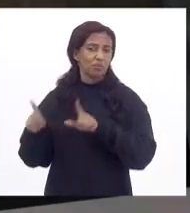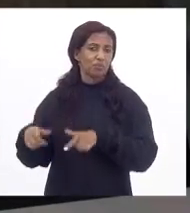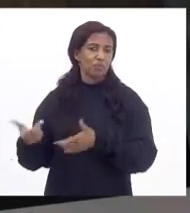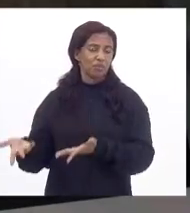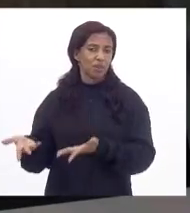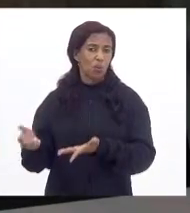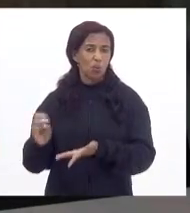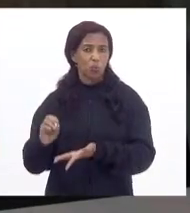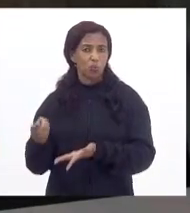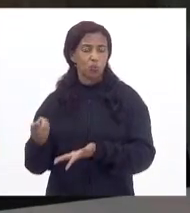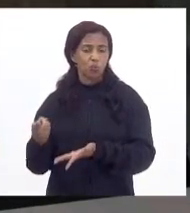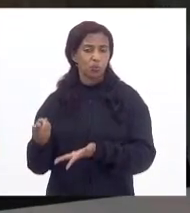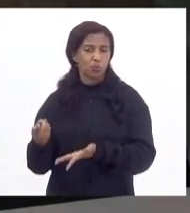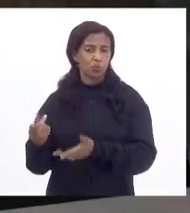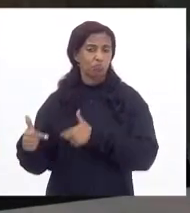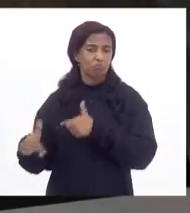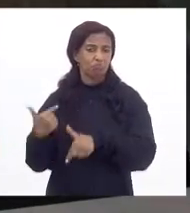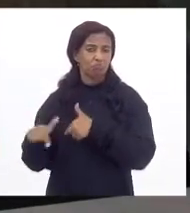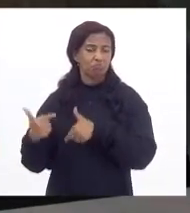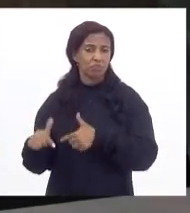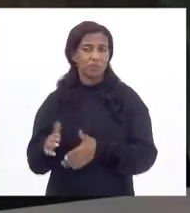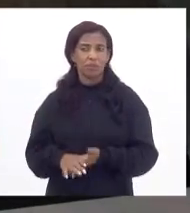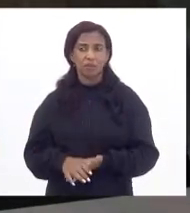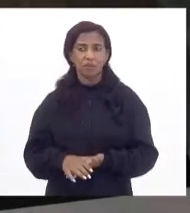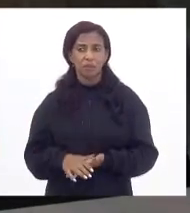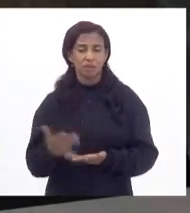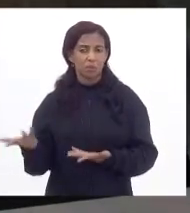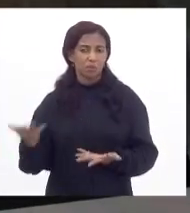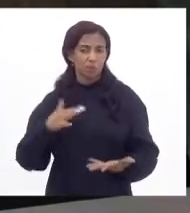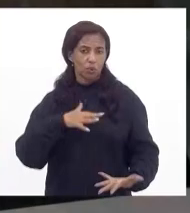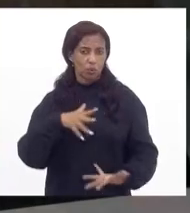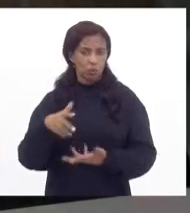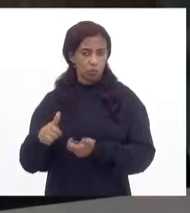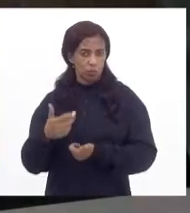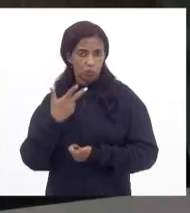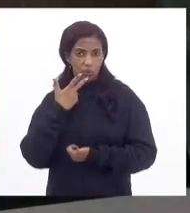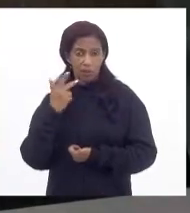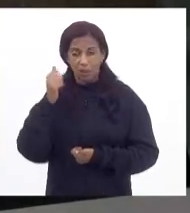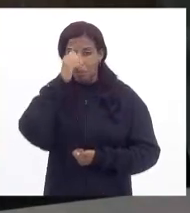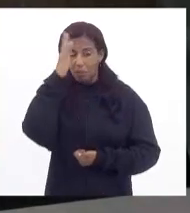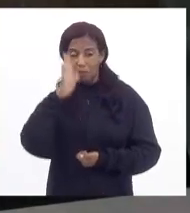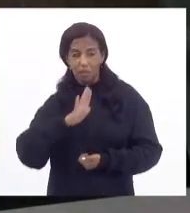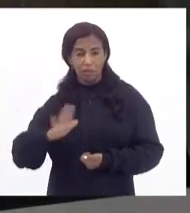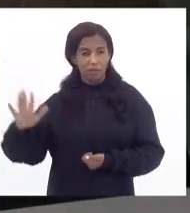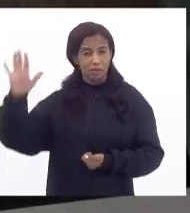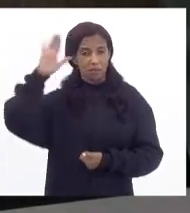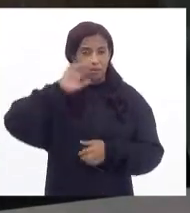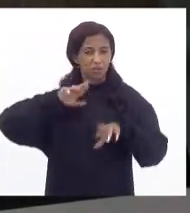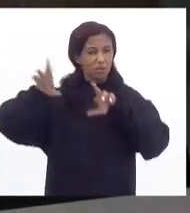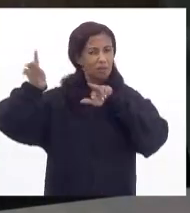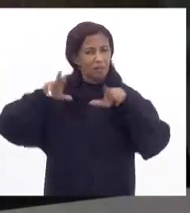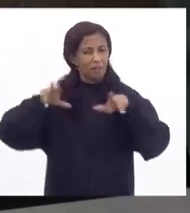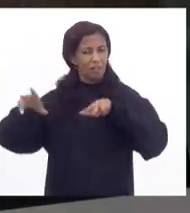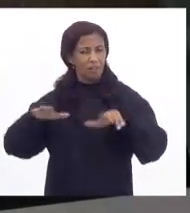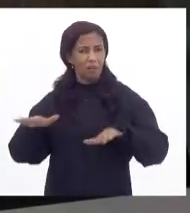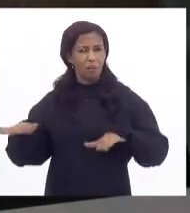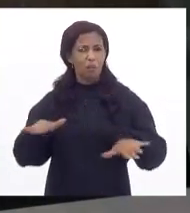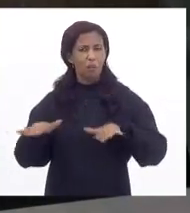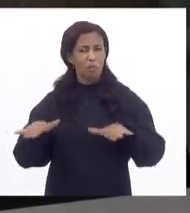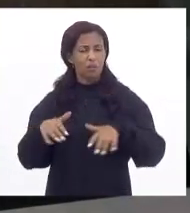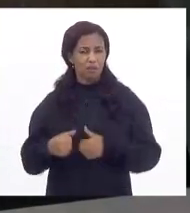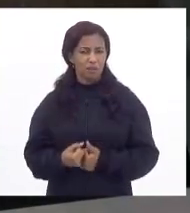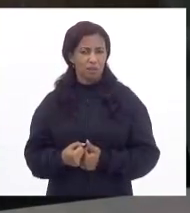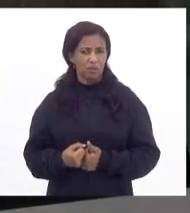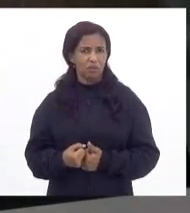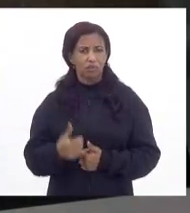ofício. E hoje, aqui, não só no mundo, como já citei, mas no Brasil, há diversas mobilizações de entregadores de